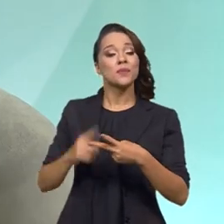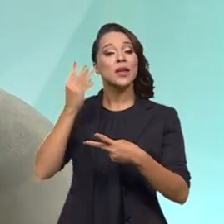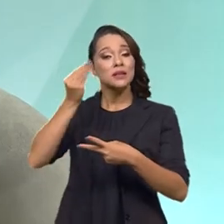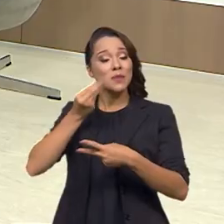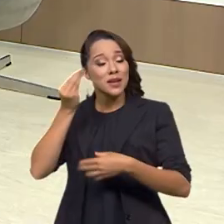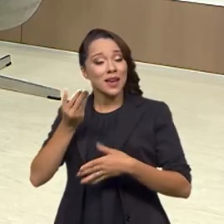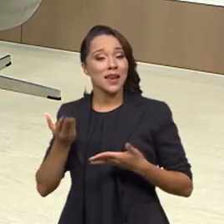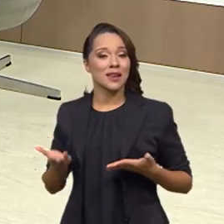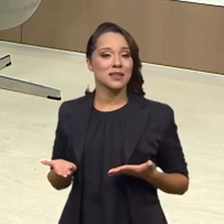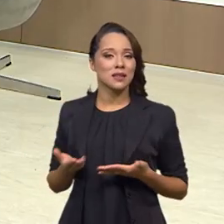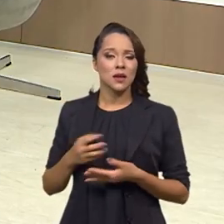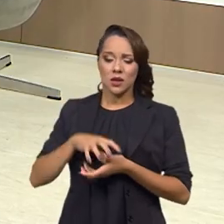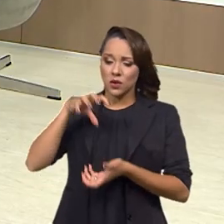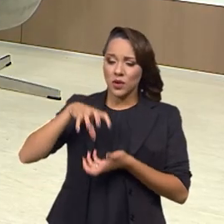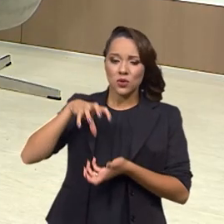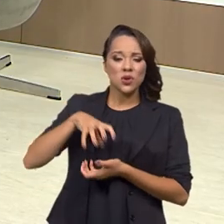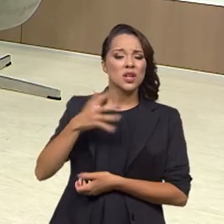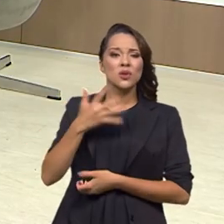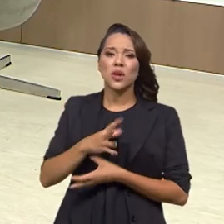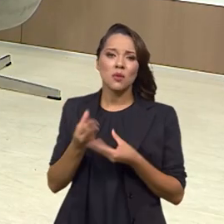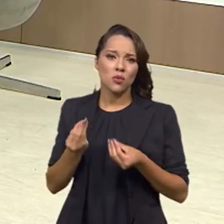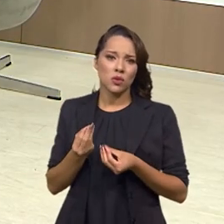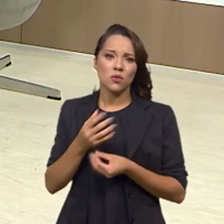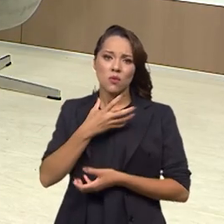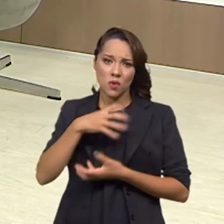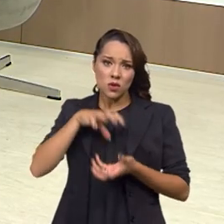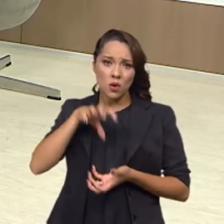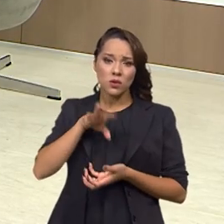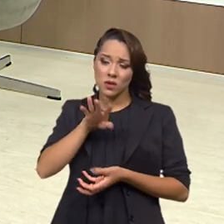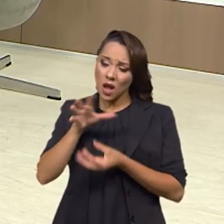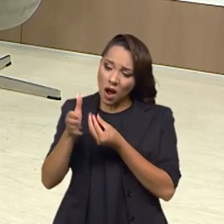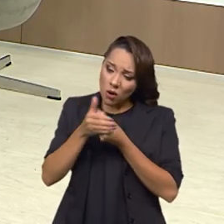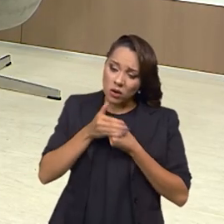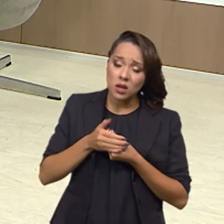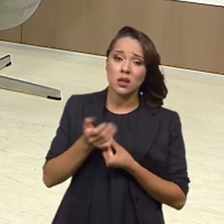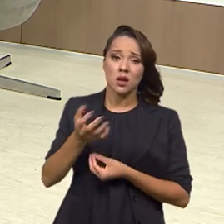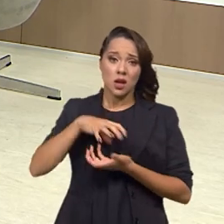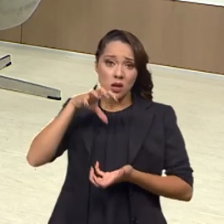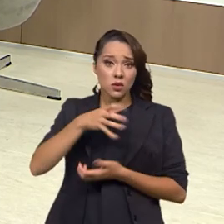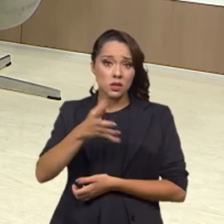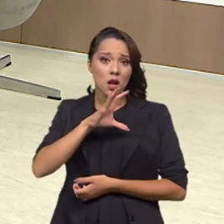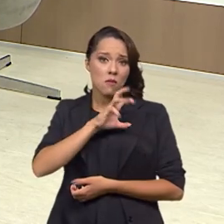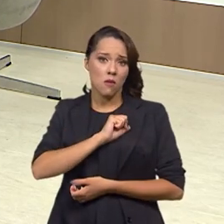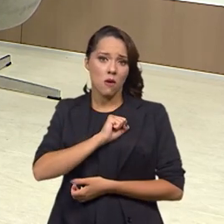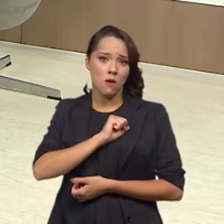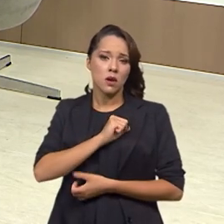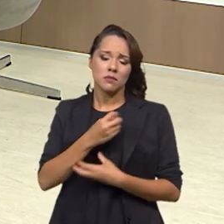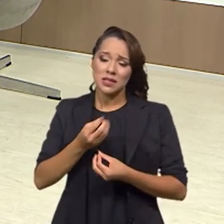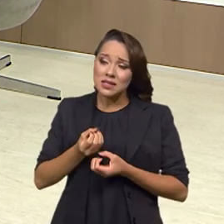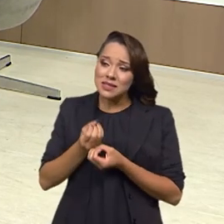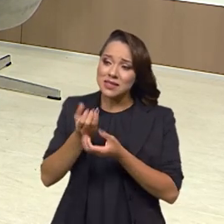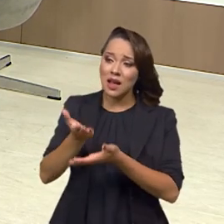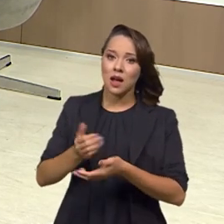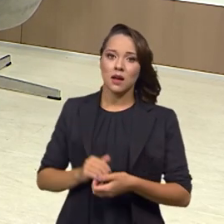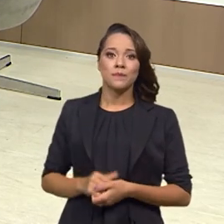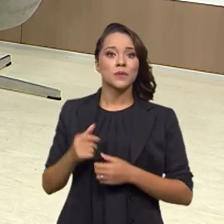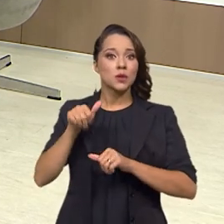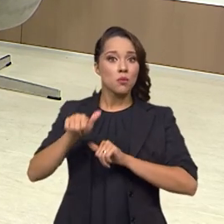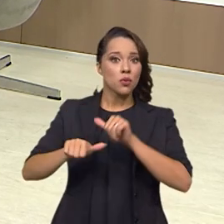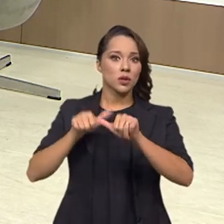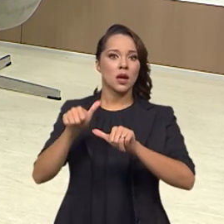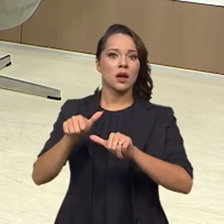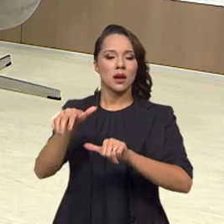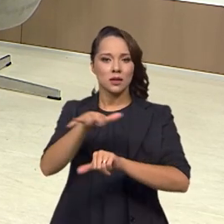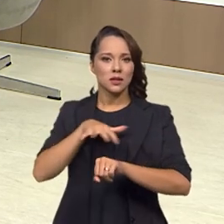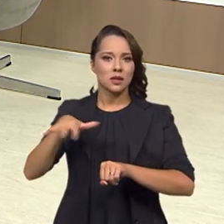experiência. E o idoso, ele não quer muito, ele quer acolhida, ele quer amor. É isso que precisamos dar. É isso que precisamos mudar esse